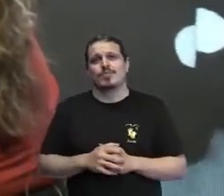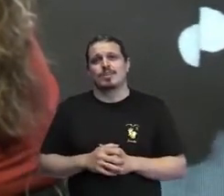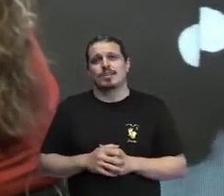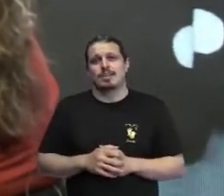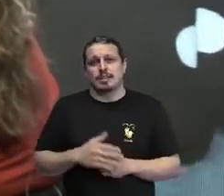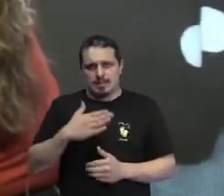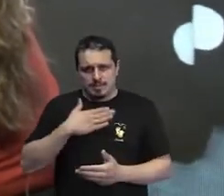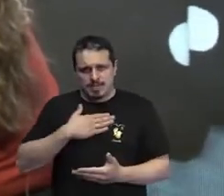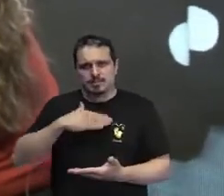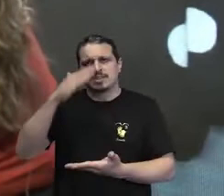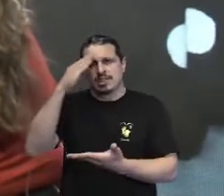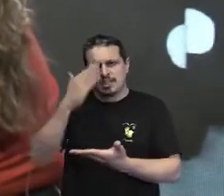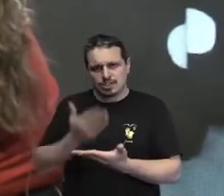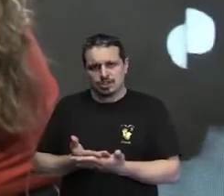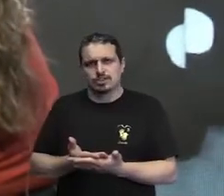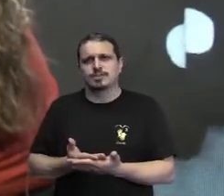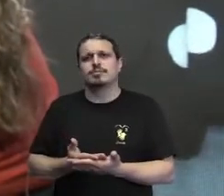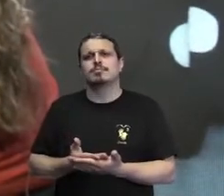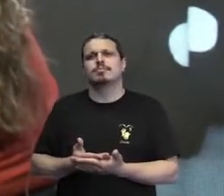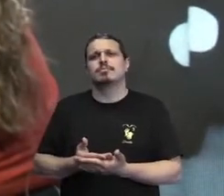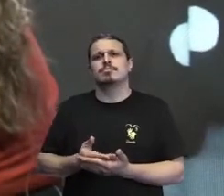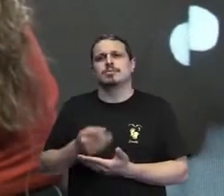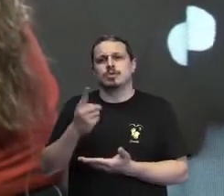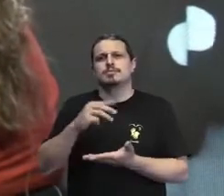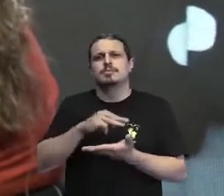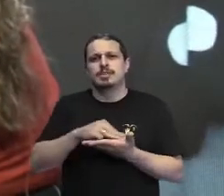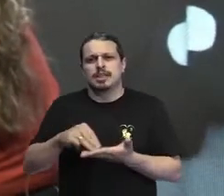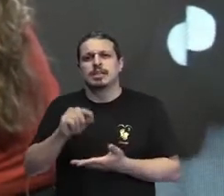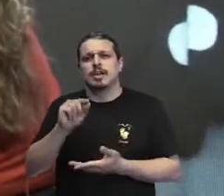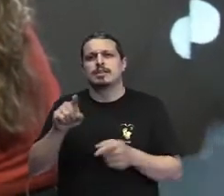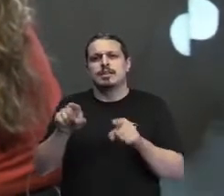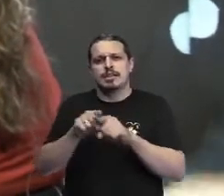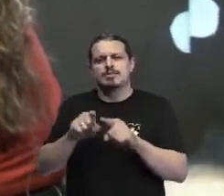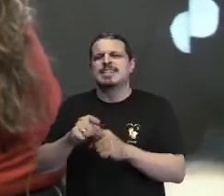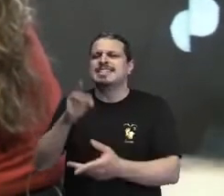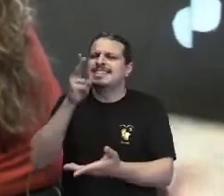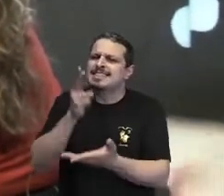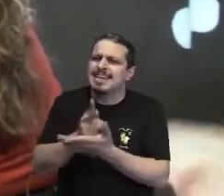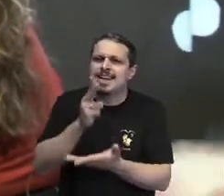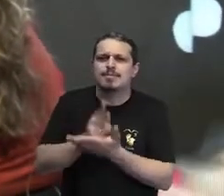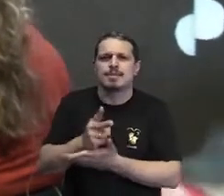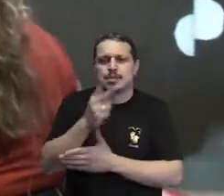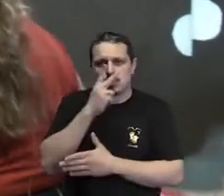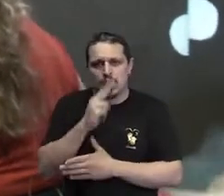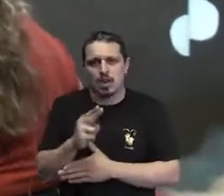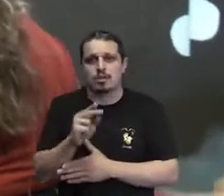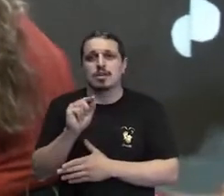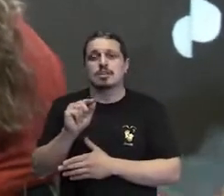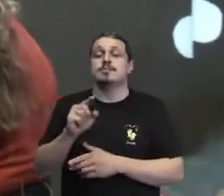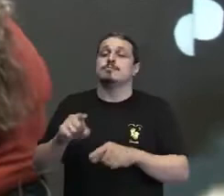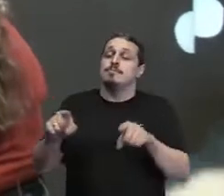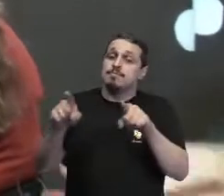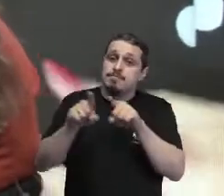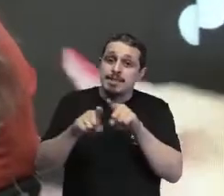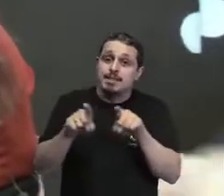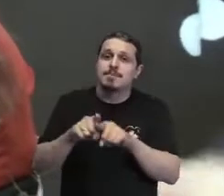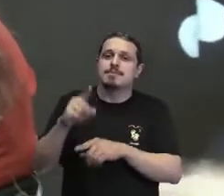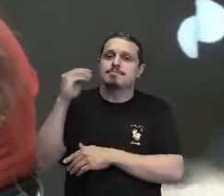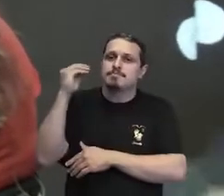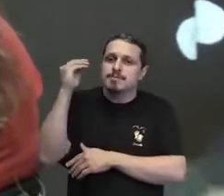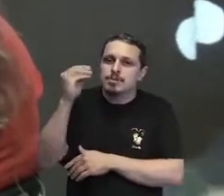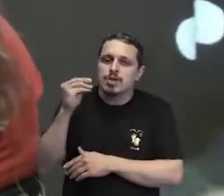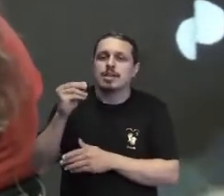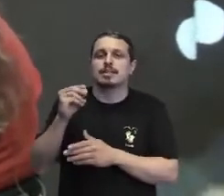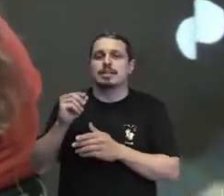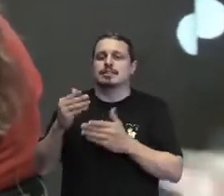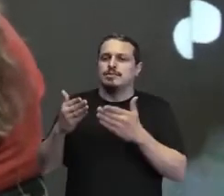recado que eu deixo, a mensagem, é o que eu sempre falo. Eu que estudei psicologia, consegui ver os